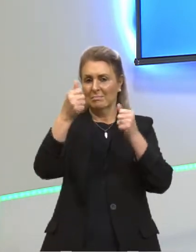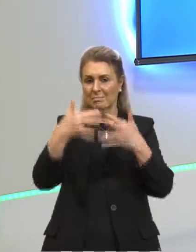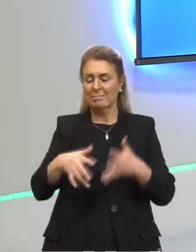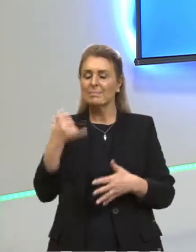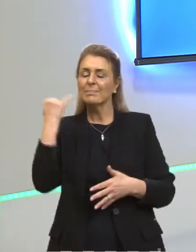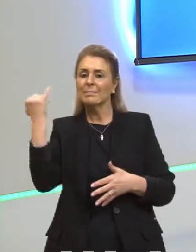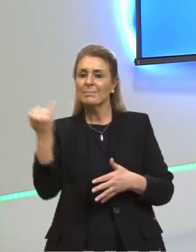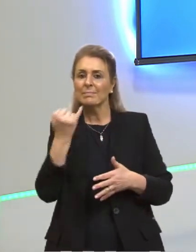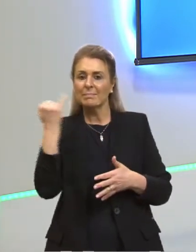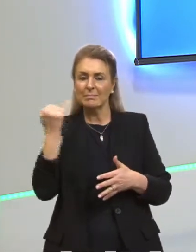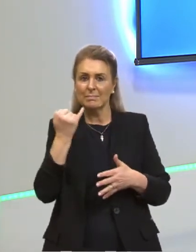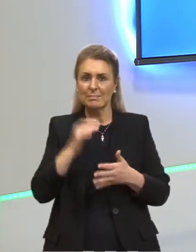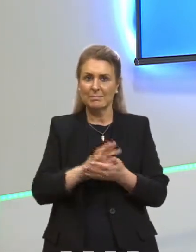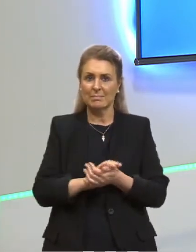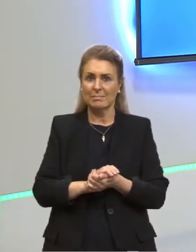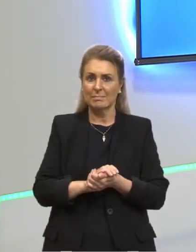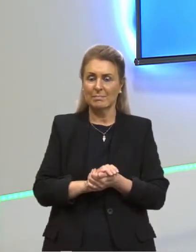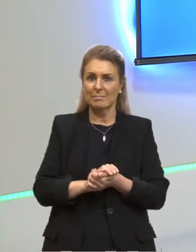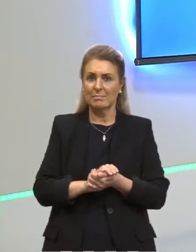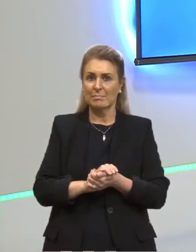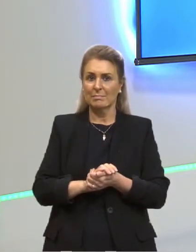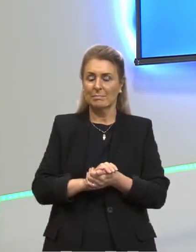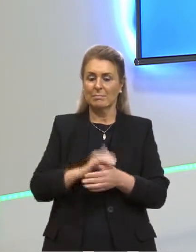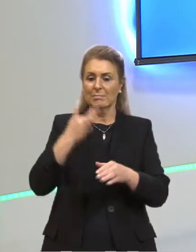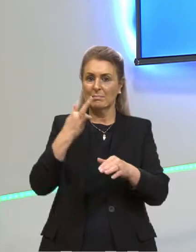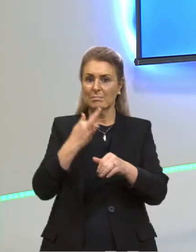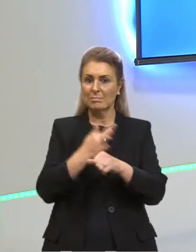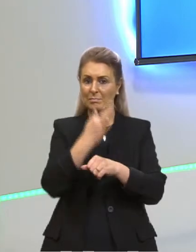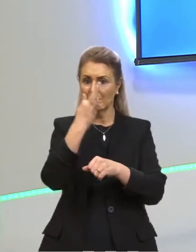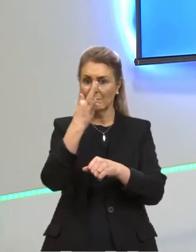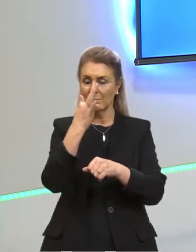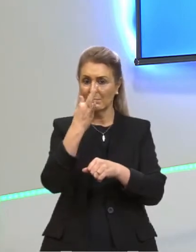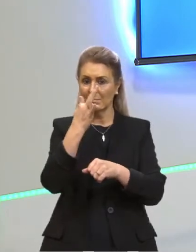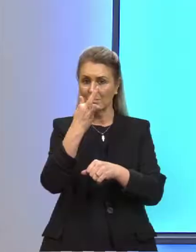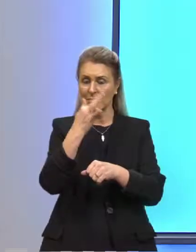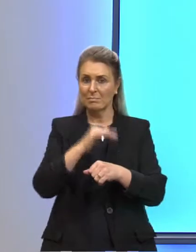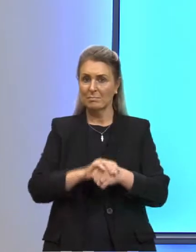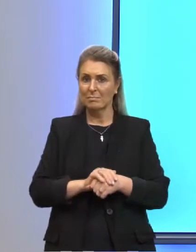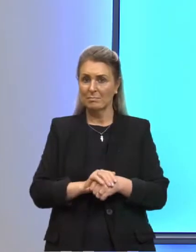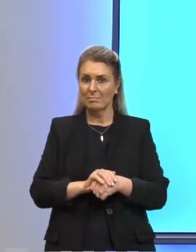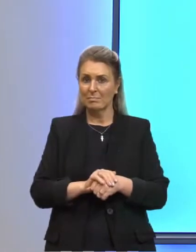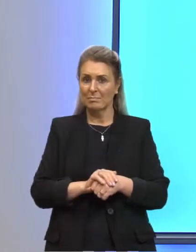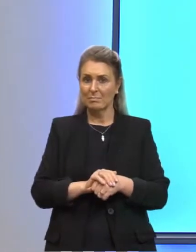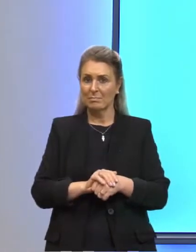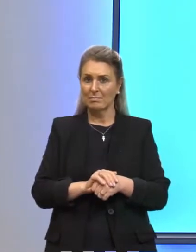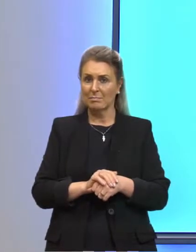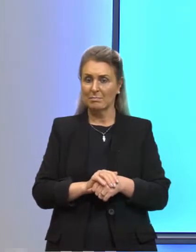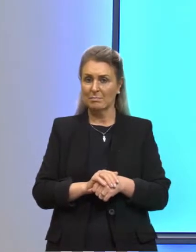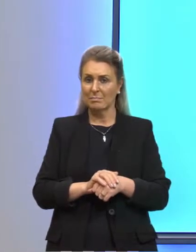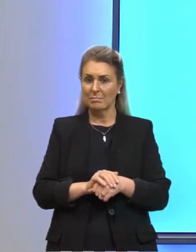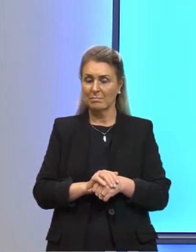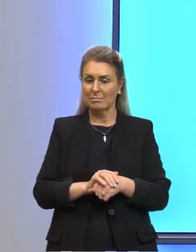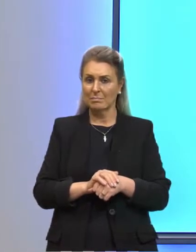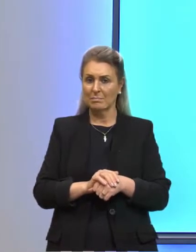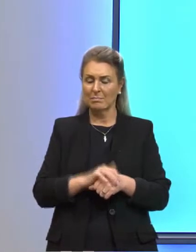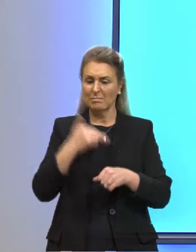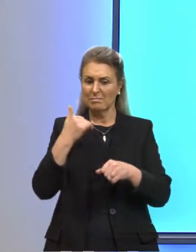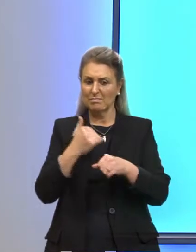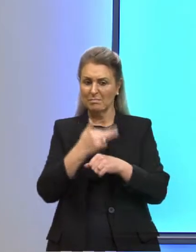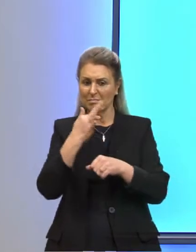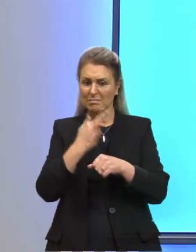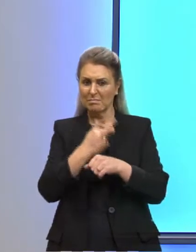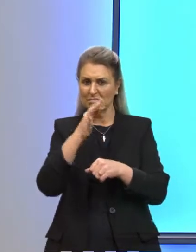vocês notem aqui, que é tanto aqui quanto aqui, tanto no ferro, quanto nesse, eu acho que é um ferro